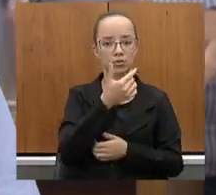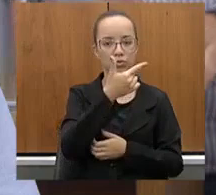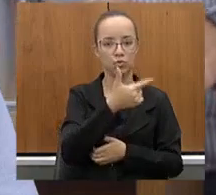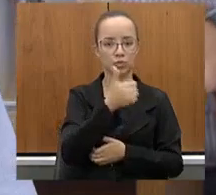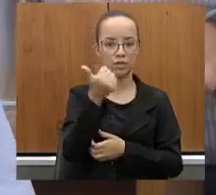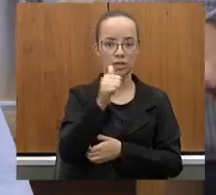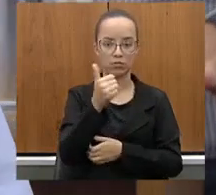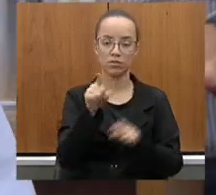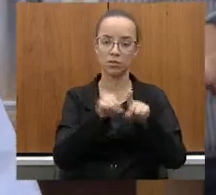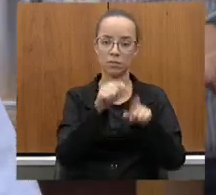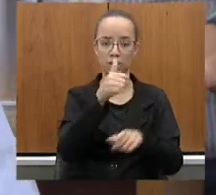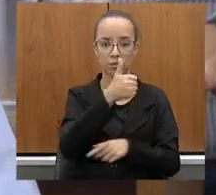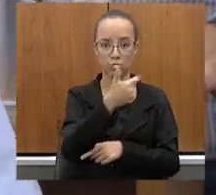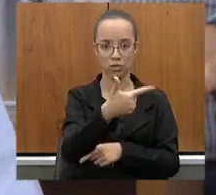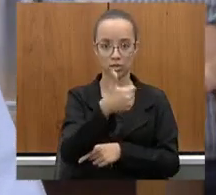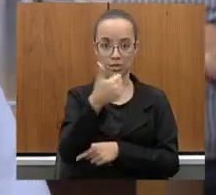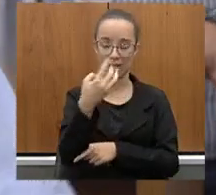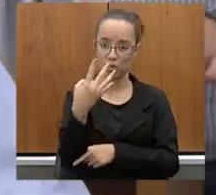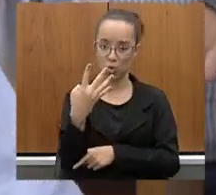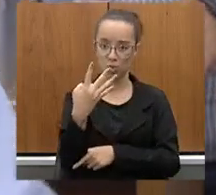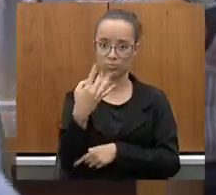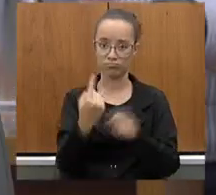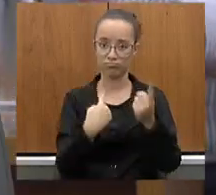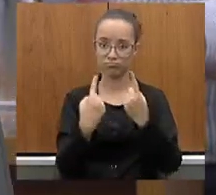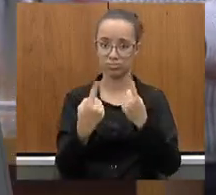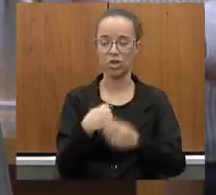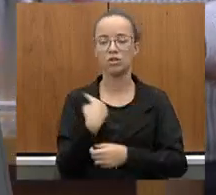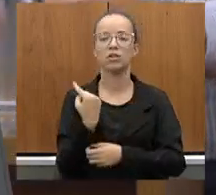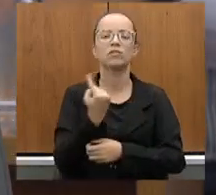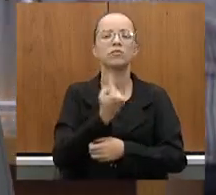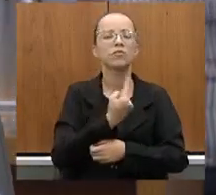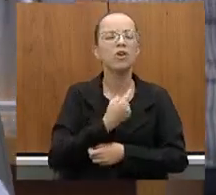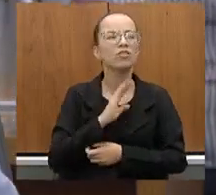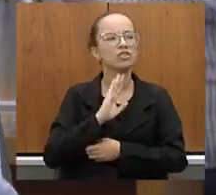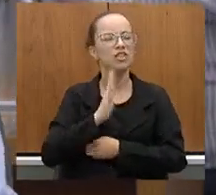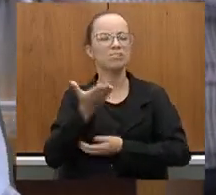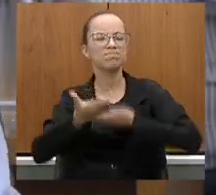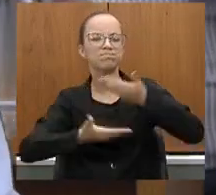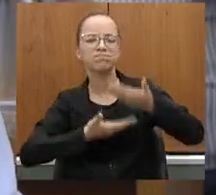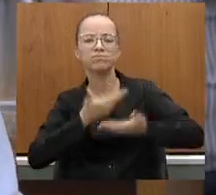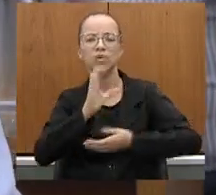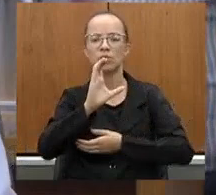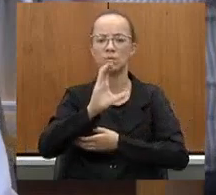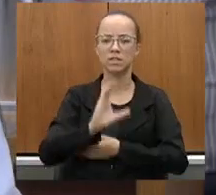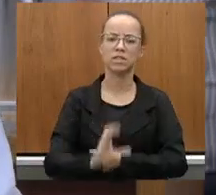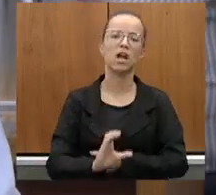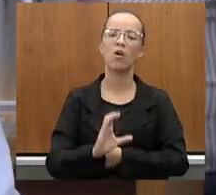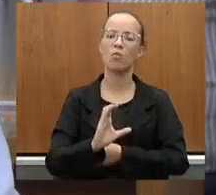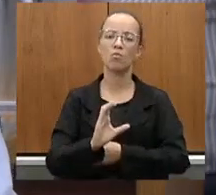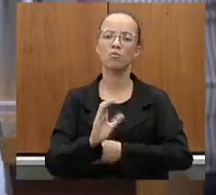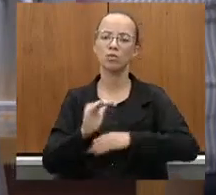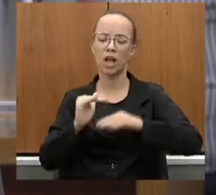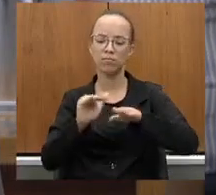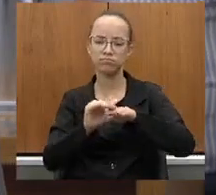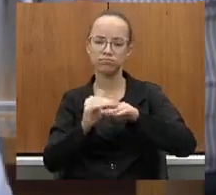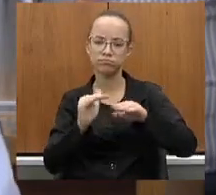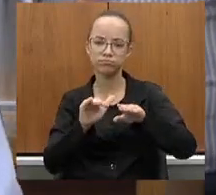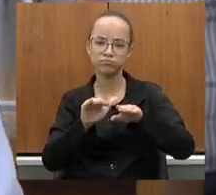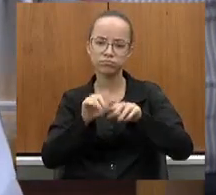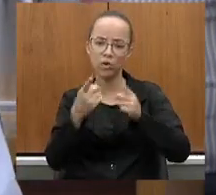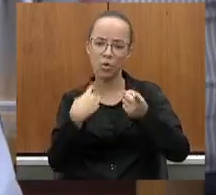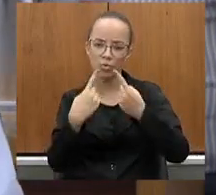214, inclusive, a gente já interagiu algumas vezes com a Comissão para o Asfalto. Daniel,